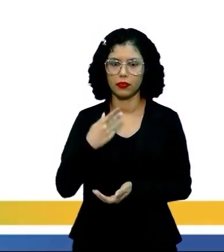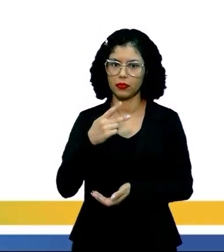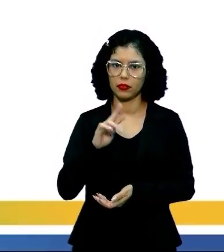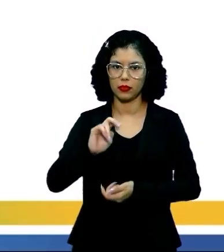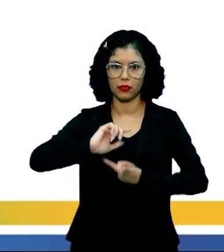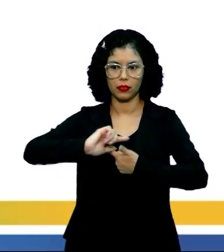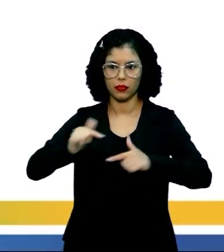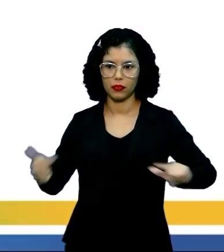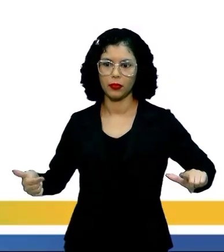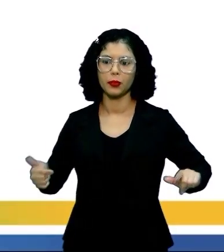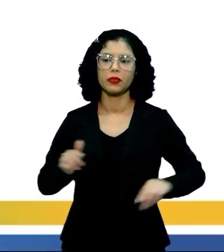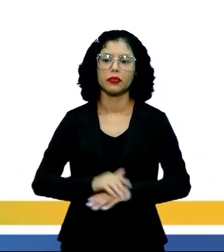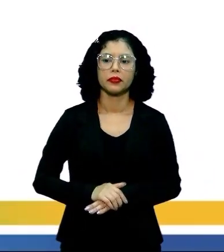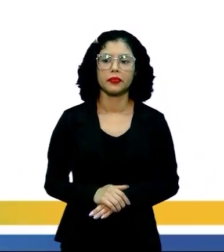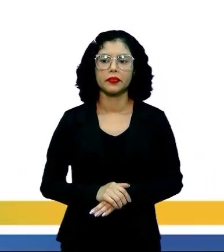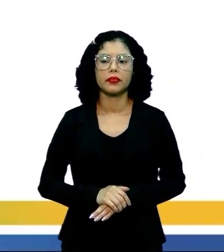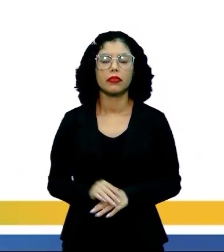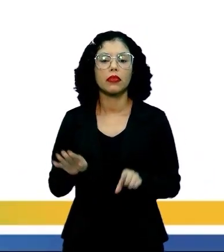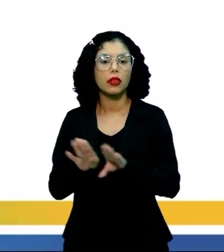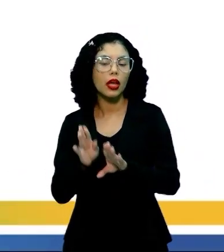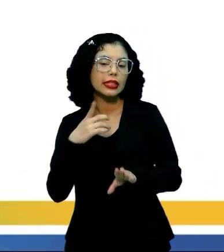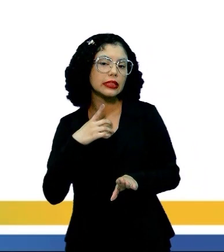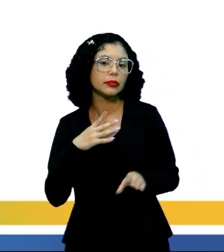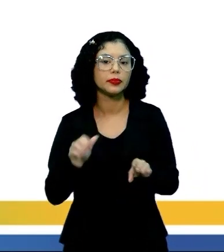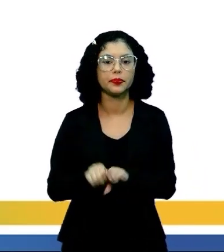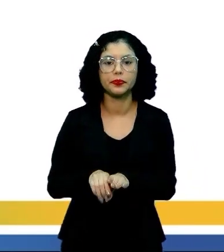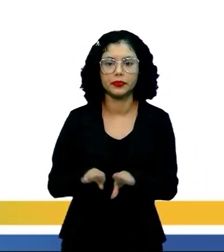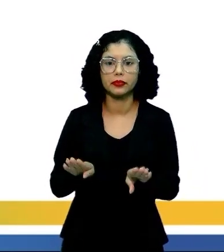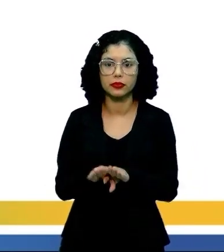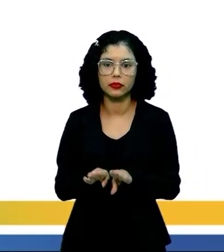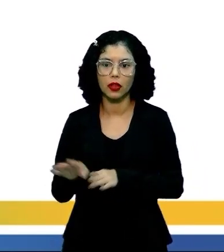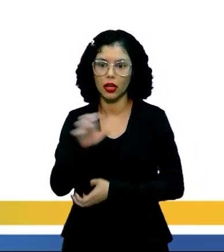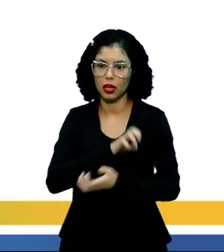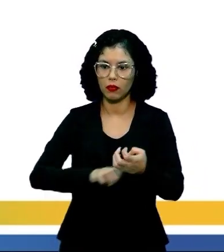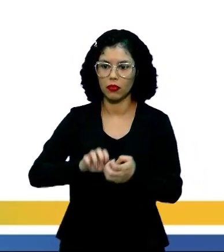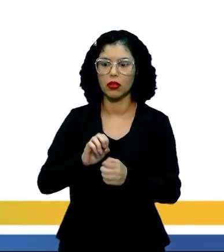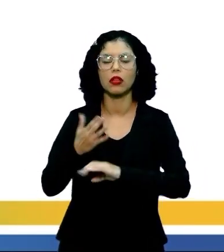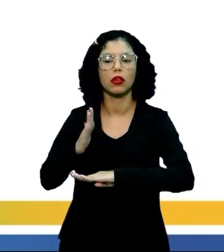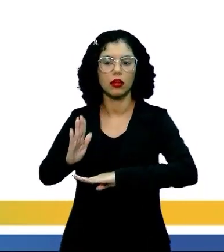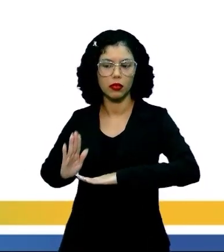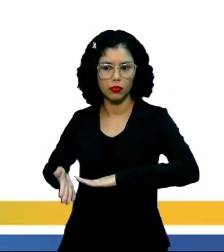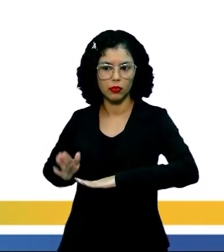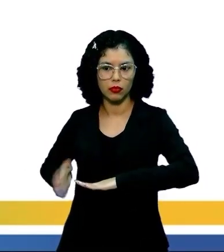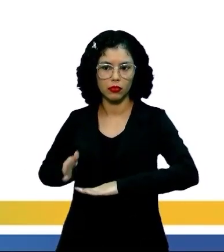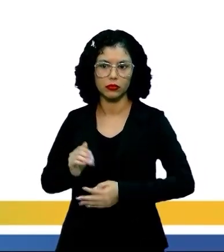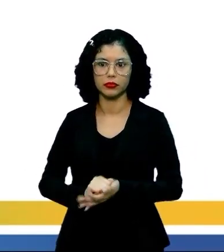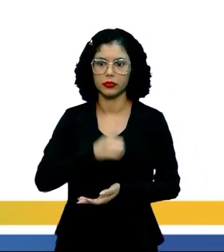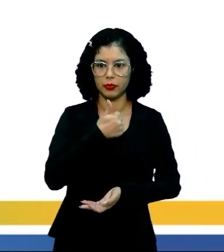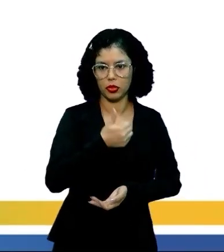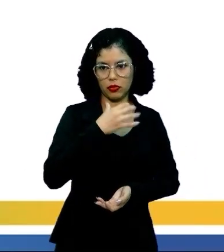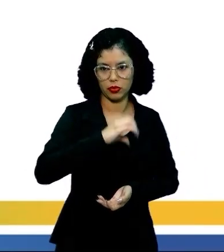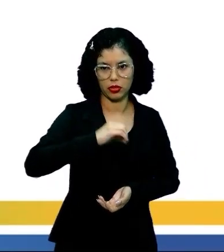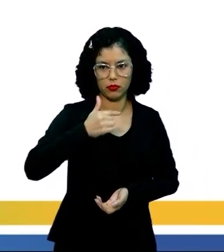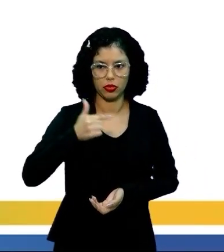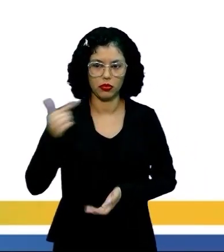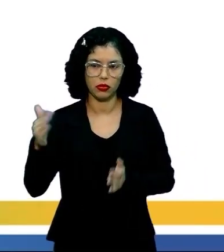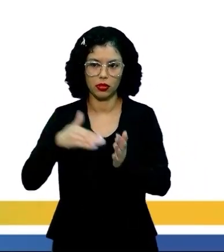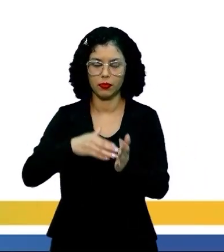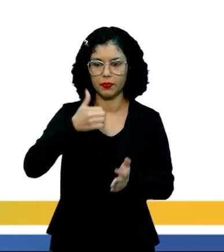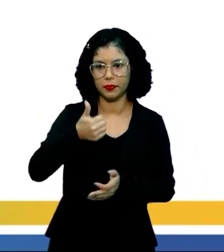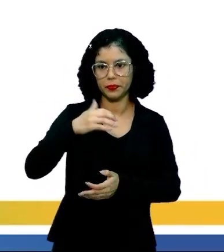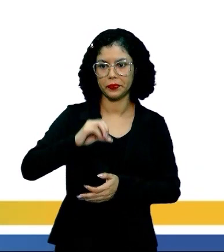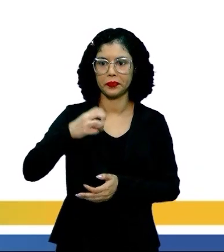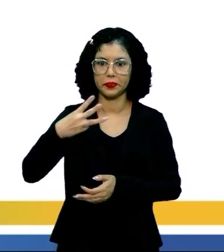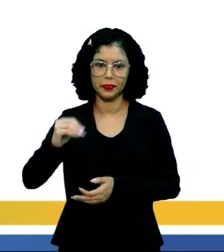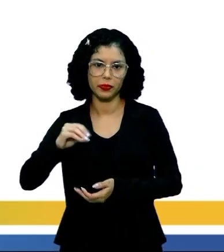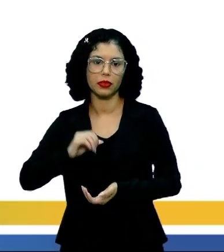-modernismo. Vamos lá? Ele teve uma participação ativa na Revolução Modernista, que vai de 1922 a 1930. Vocês vão